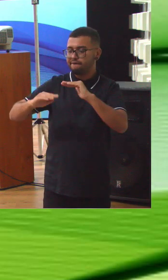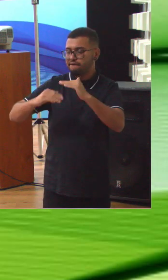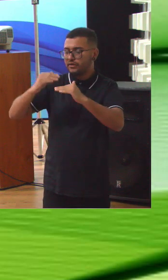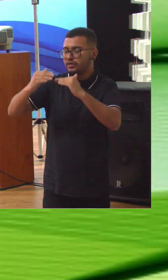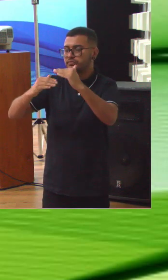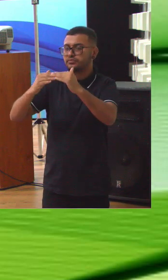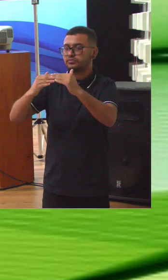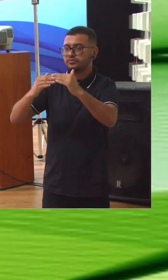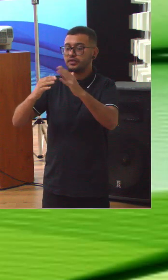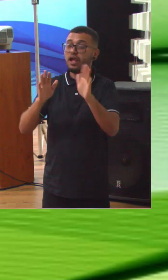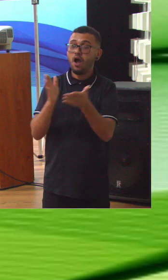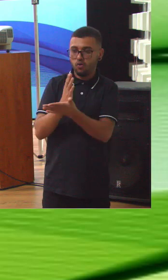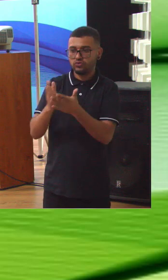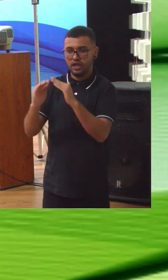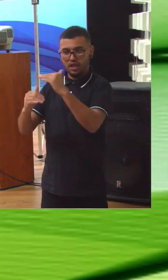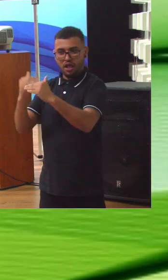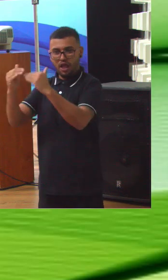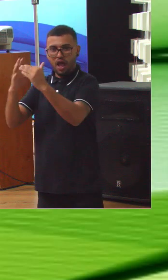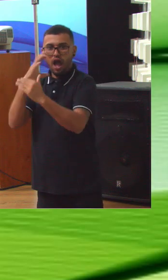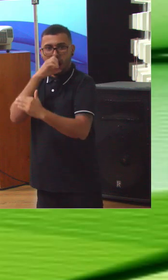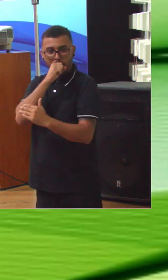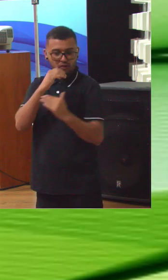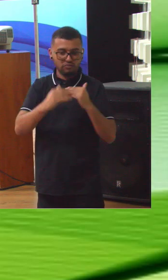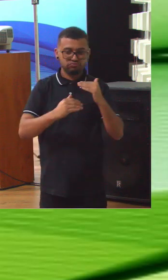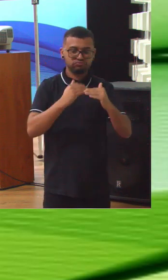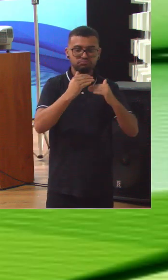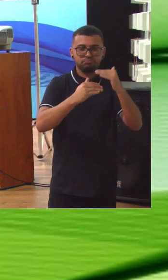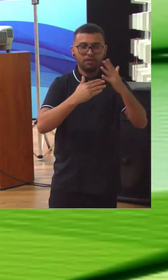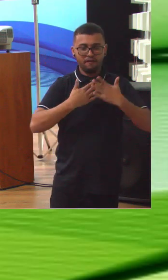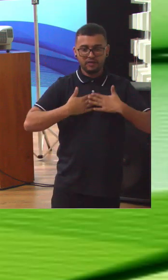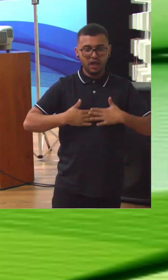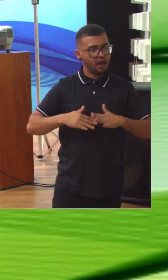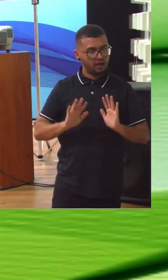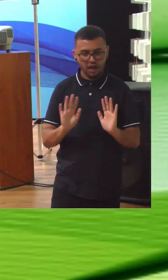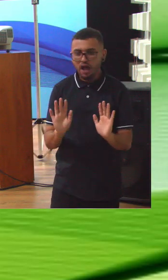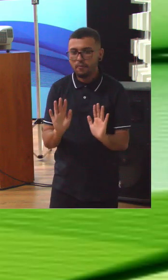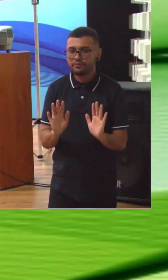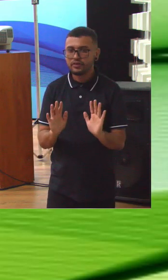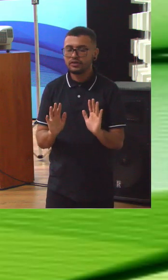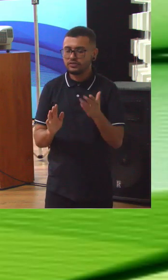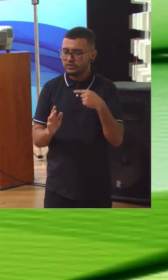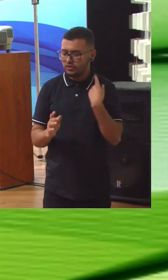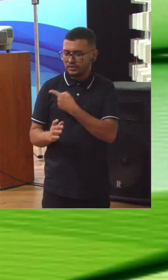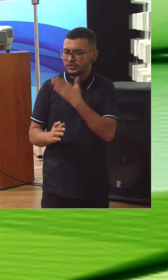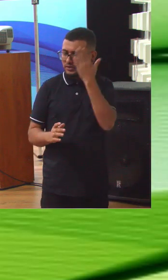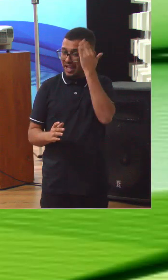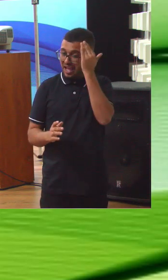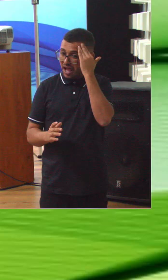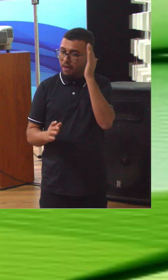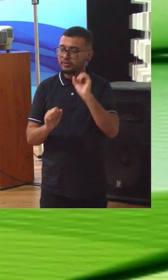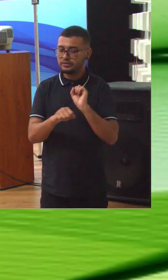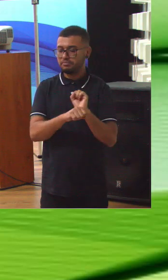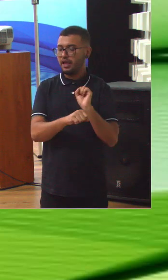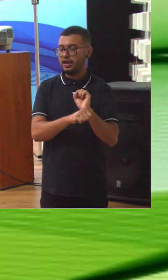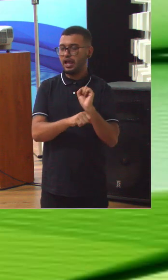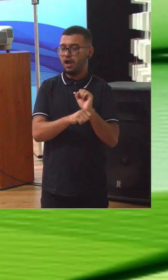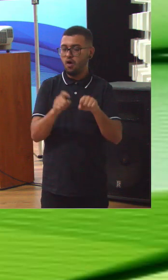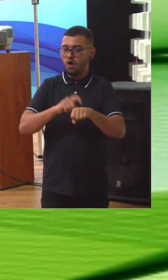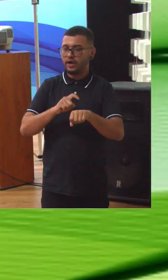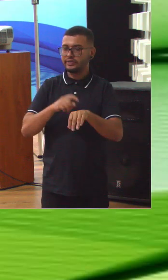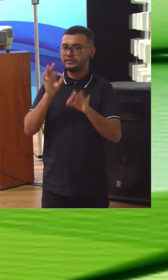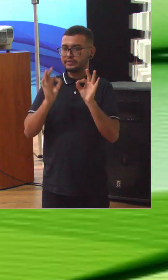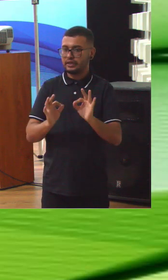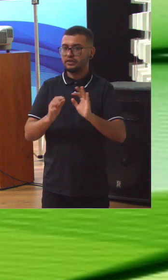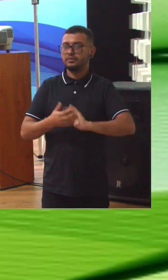vão amadurecer mais lentamente. E não está errado porque eventualmente não tem as melhores condições. Nós podemos esperar o momento certo.